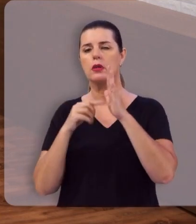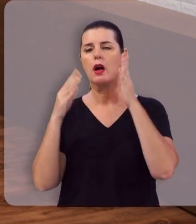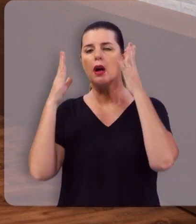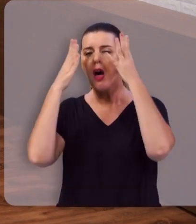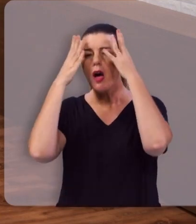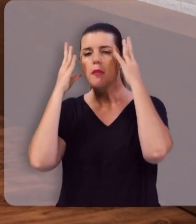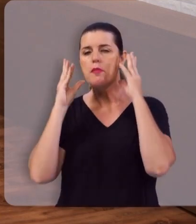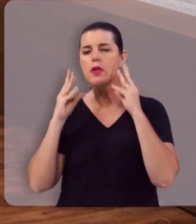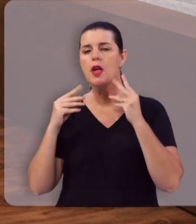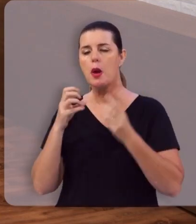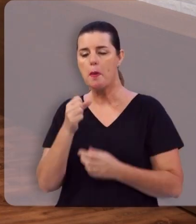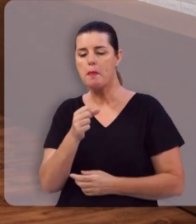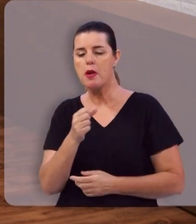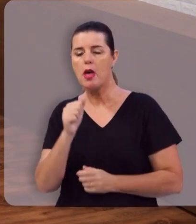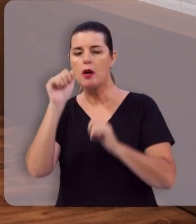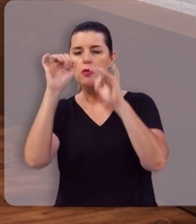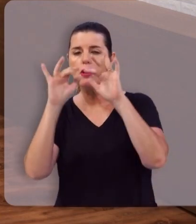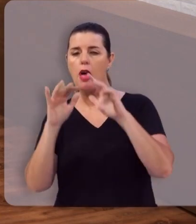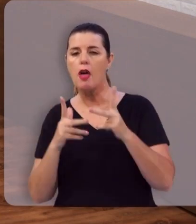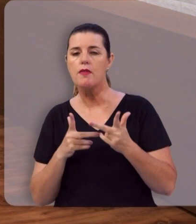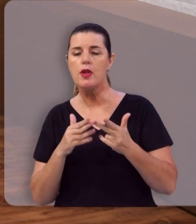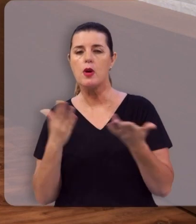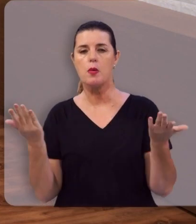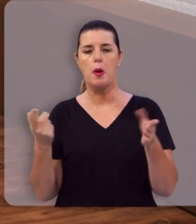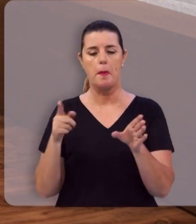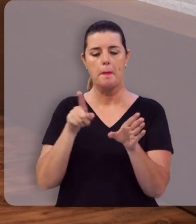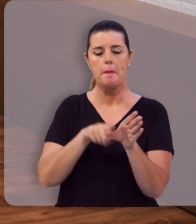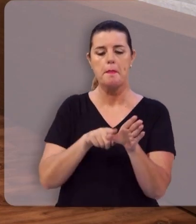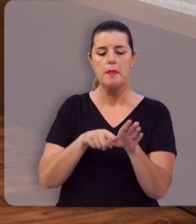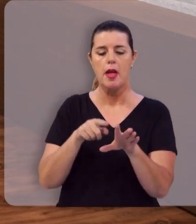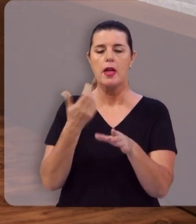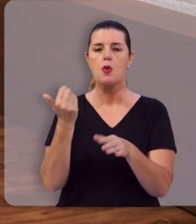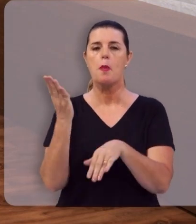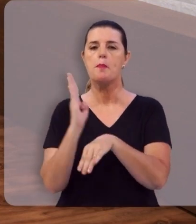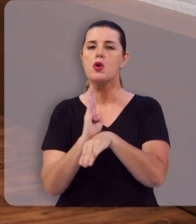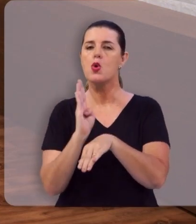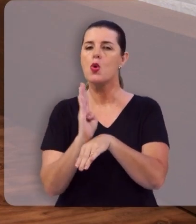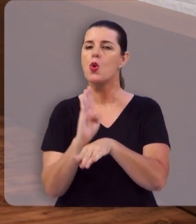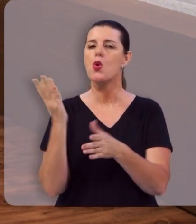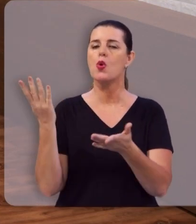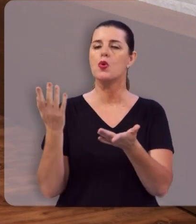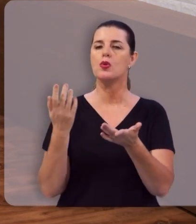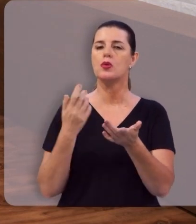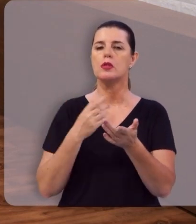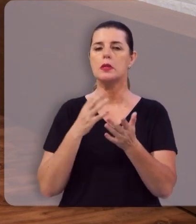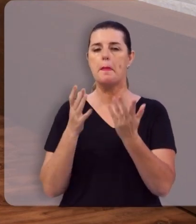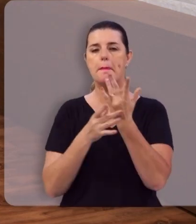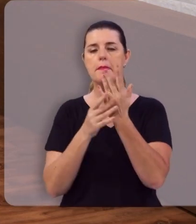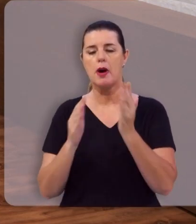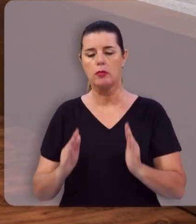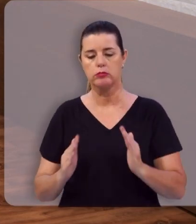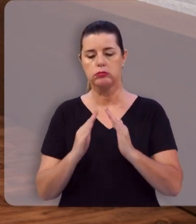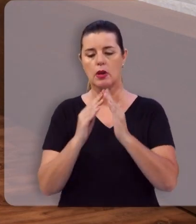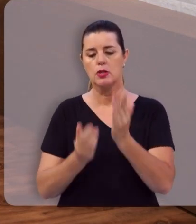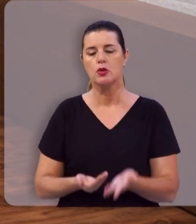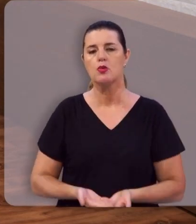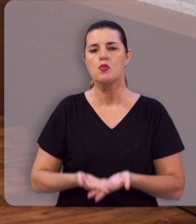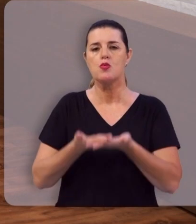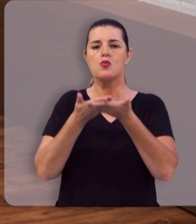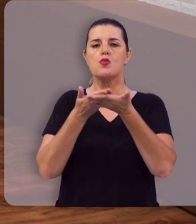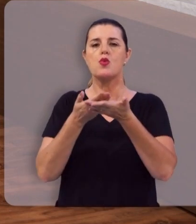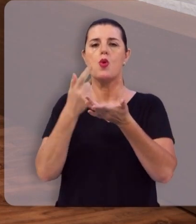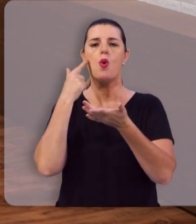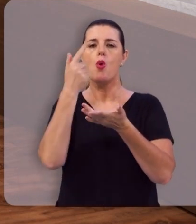neve, os pés como bronze polido, as mãos sustentando a igreja, a voz como de muitas águas, o rosto